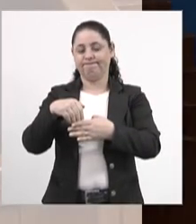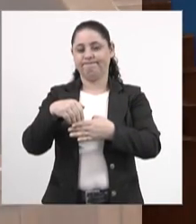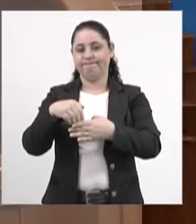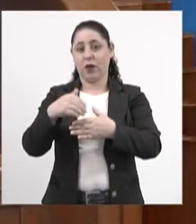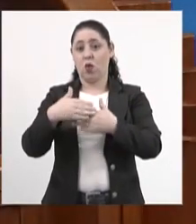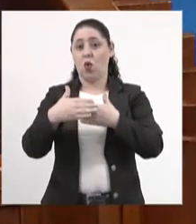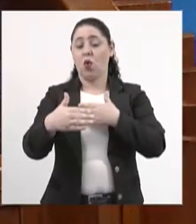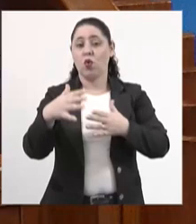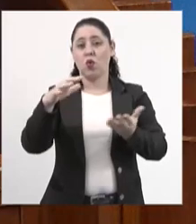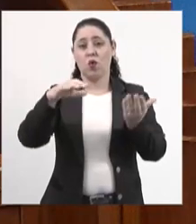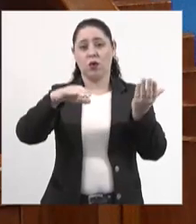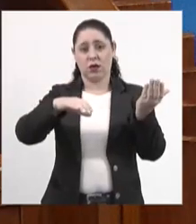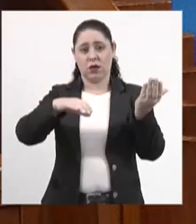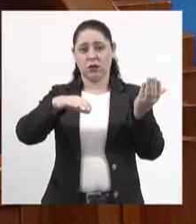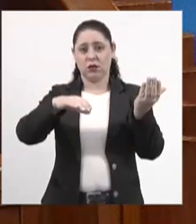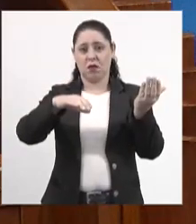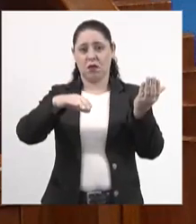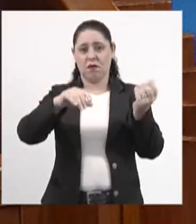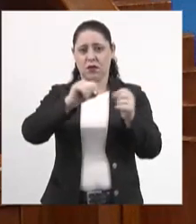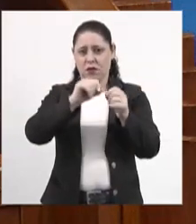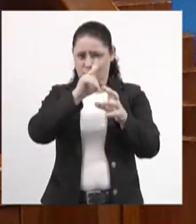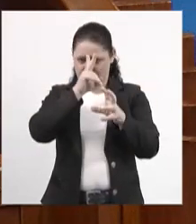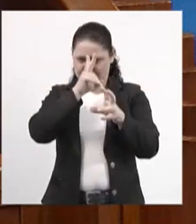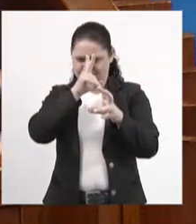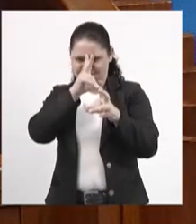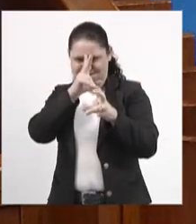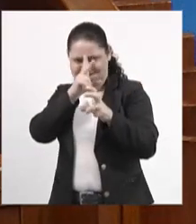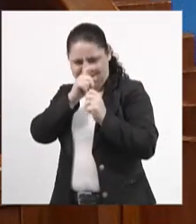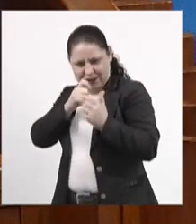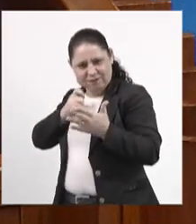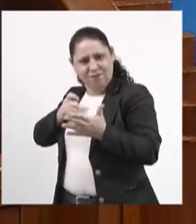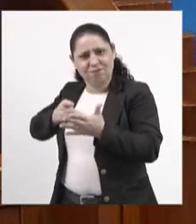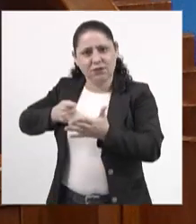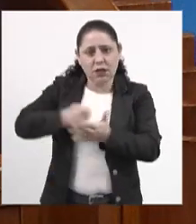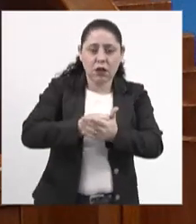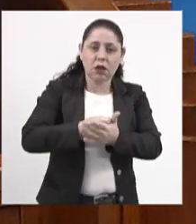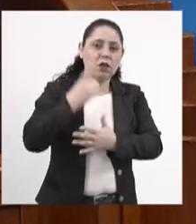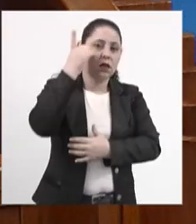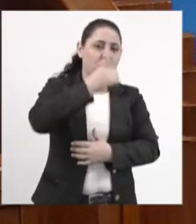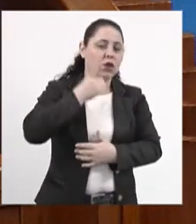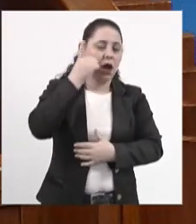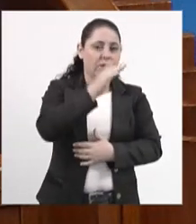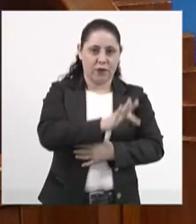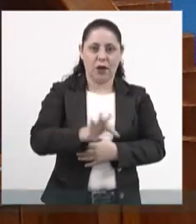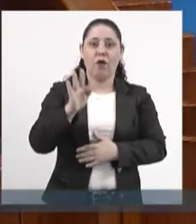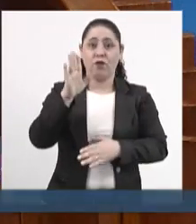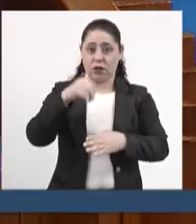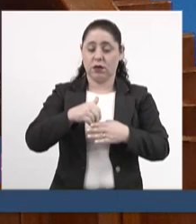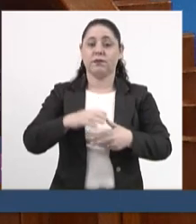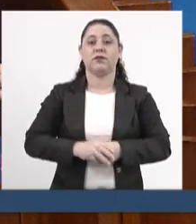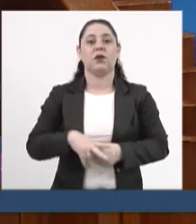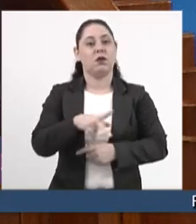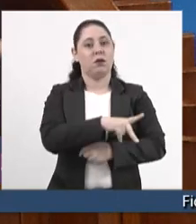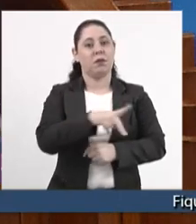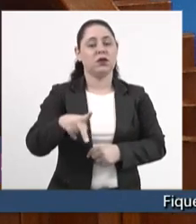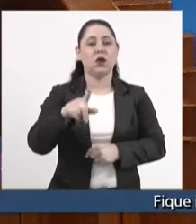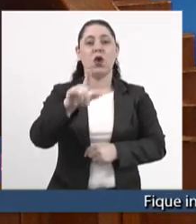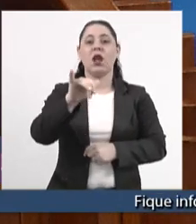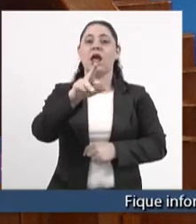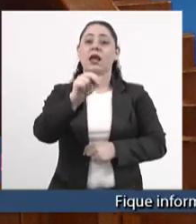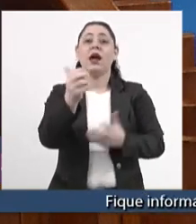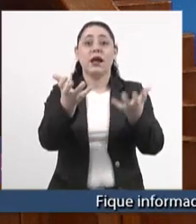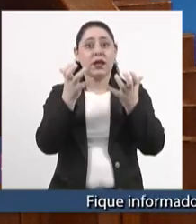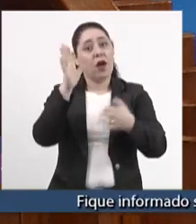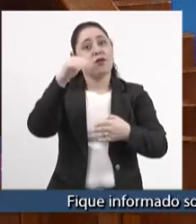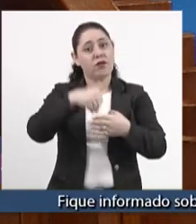O Congresso Nacional estão fazendo uma força impressionante em cima dos deputados para votar. O presidente Arthur Lira quer